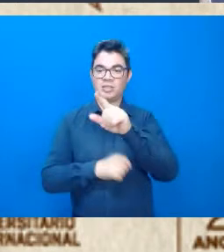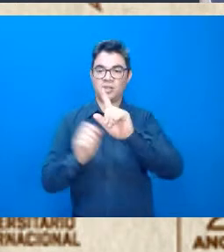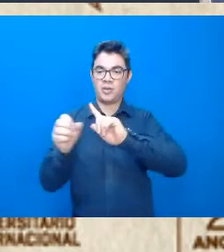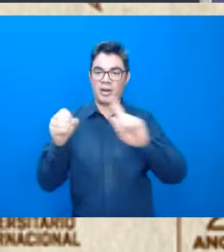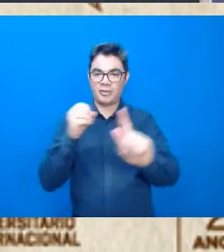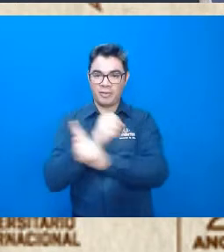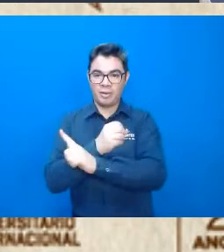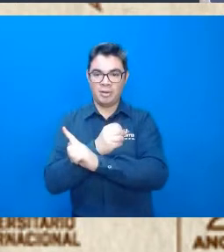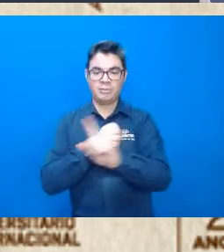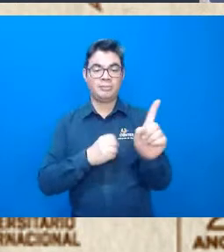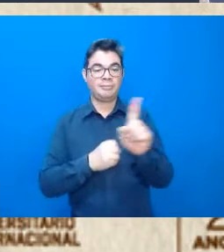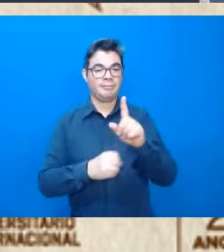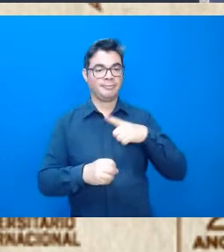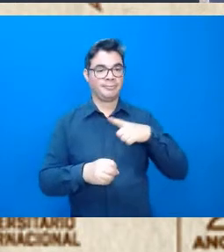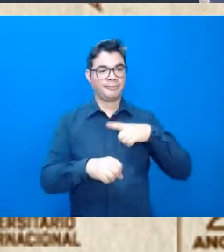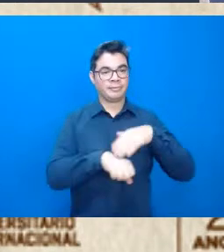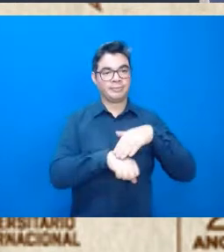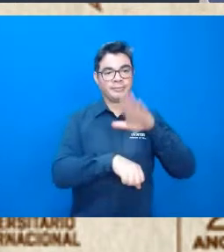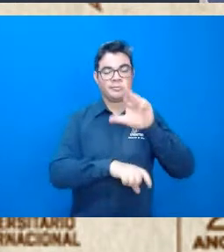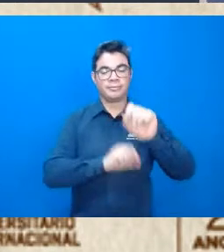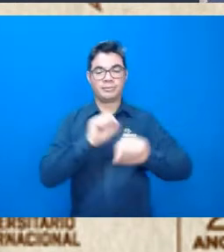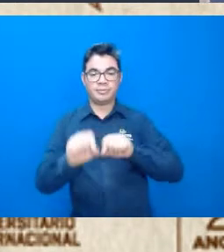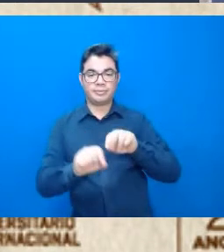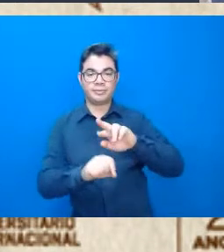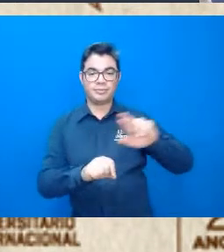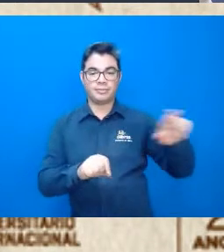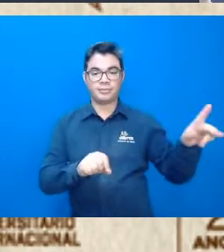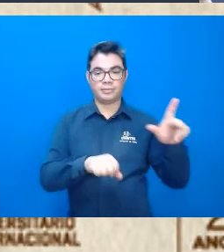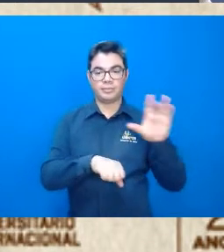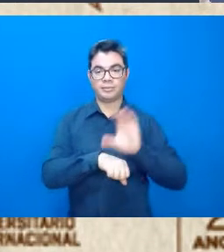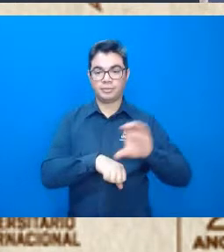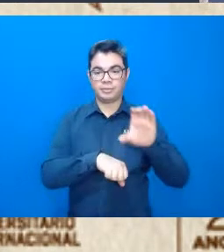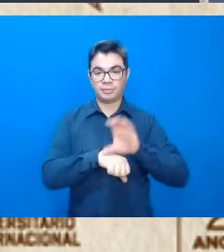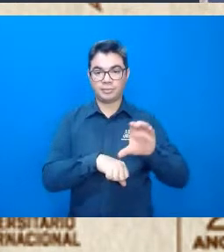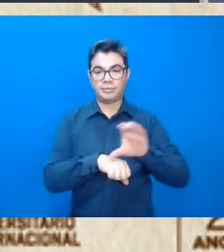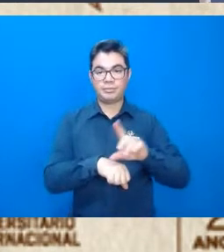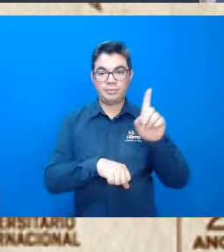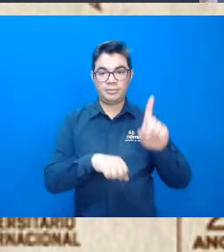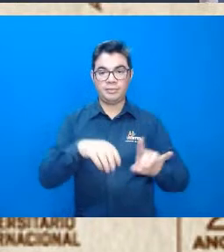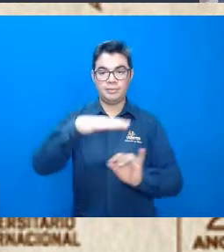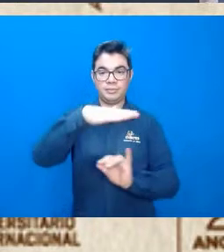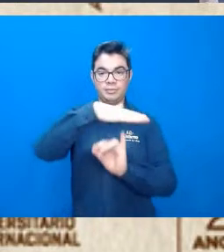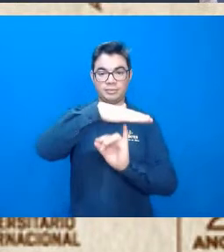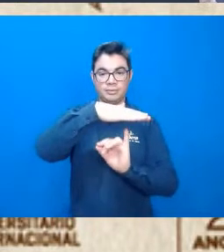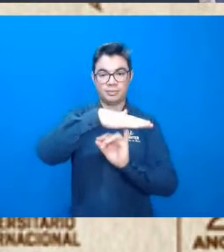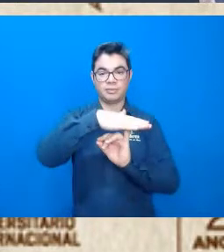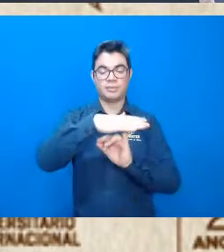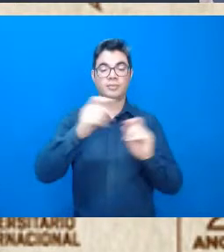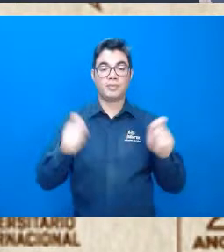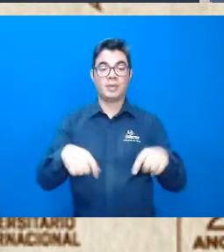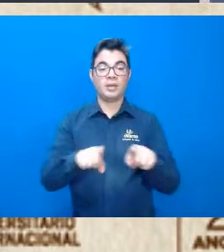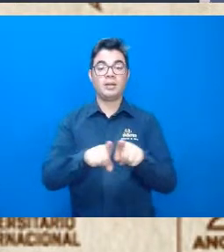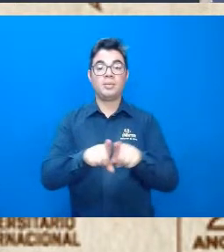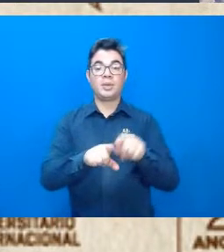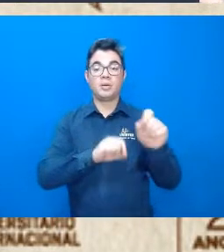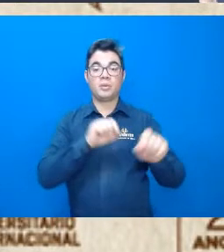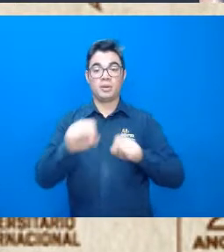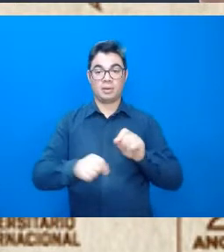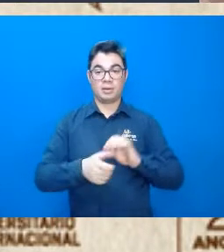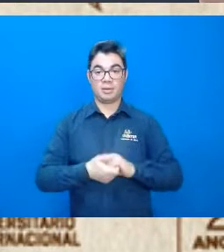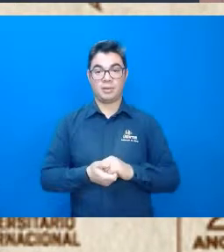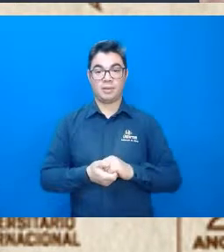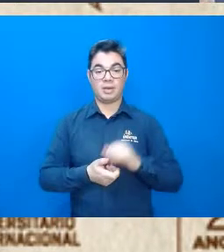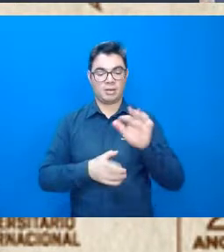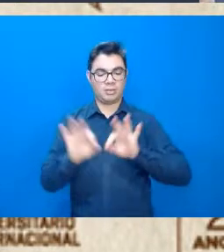estamos com alunos aí de outros cursos, né, da instituição também fora dela. Então, a nossa...